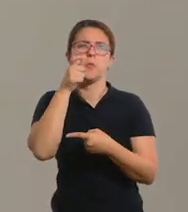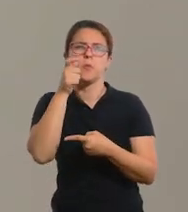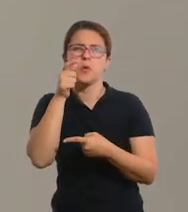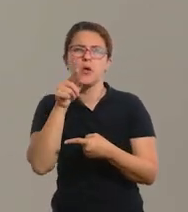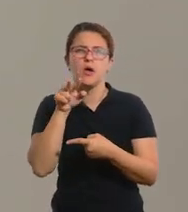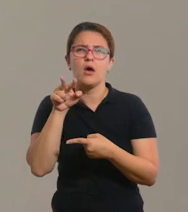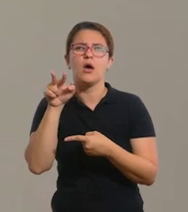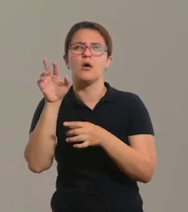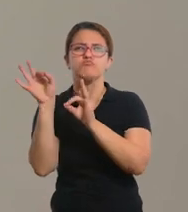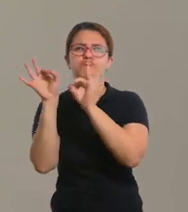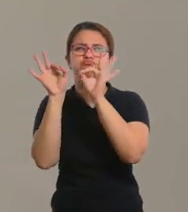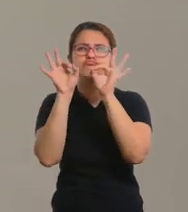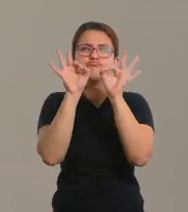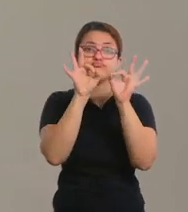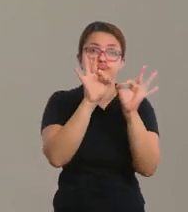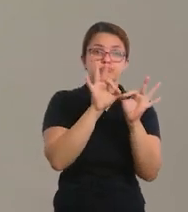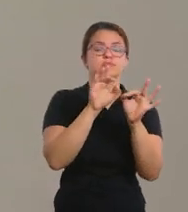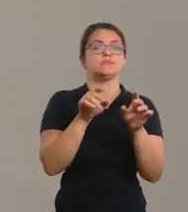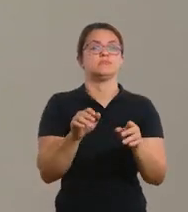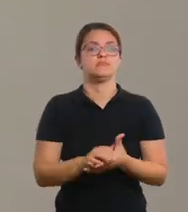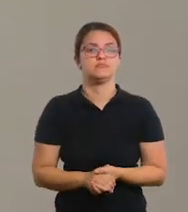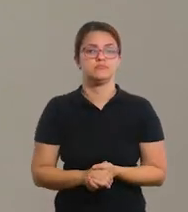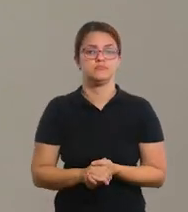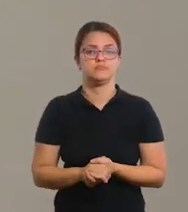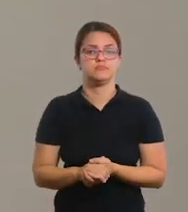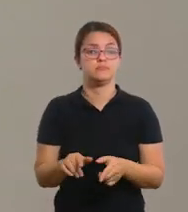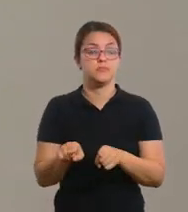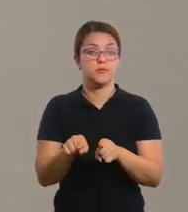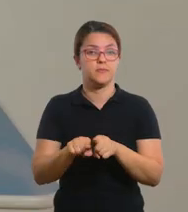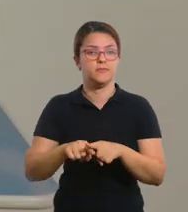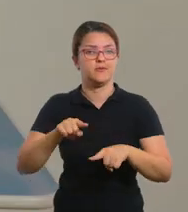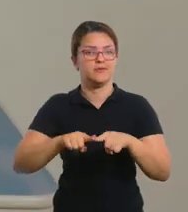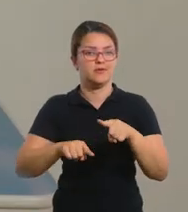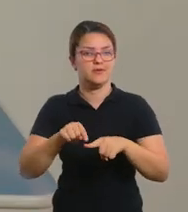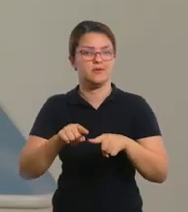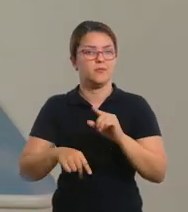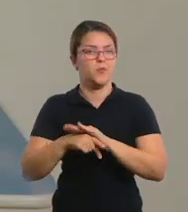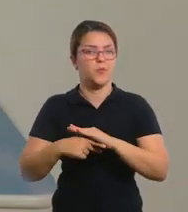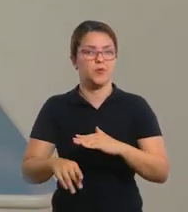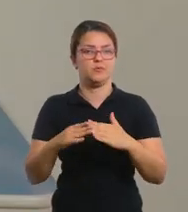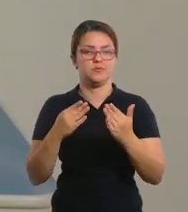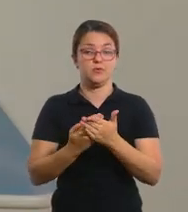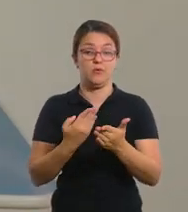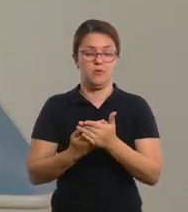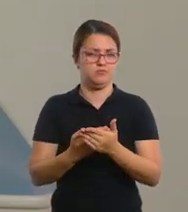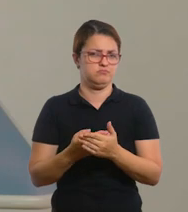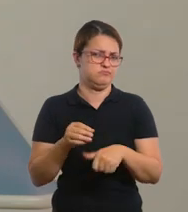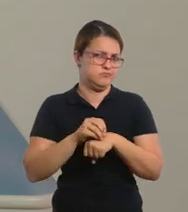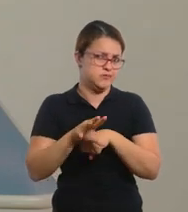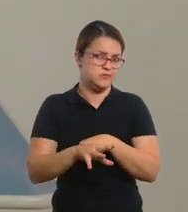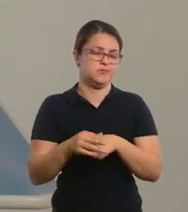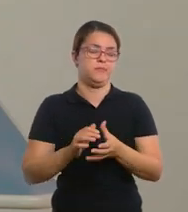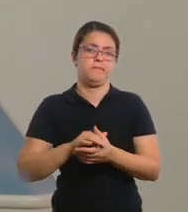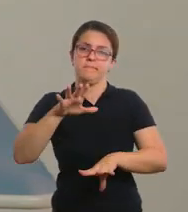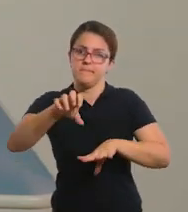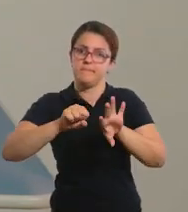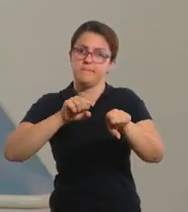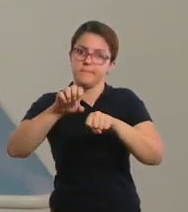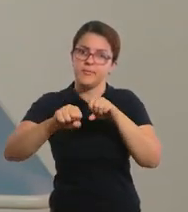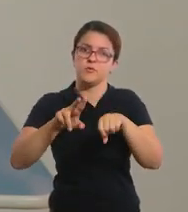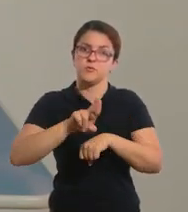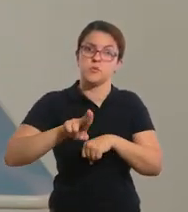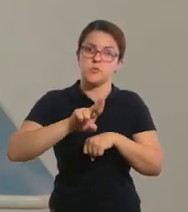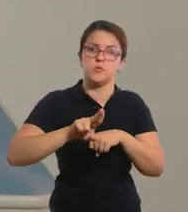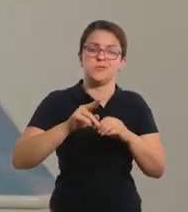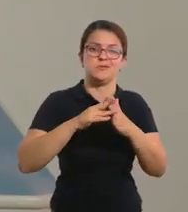para verem os materiais escolares. E nós temos uma sugestão. Peguem os materiais escolares que vocês tiverem em casa e